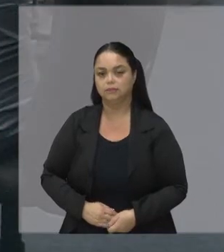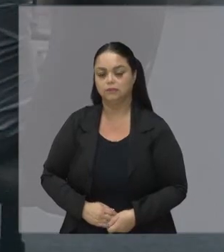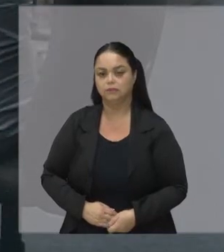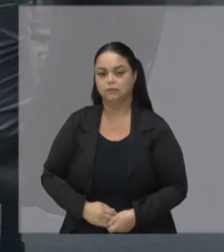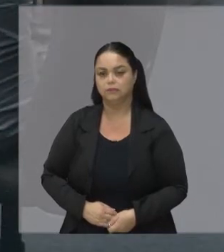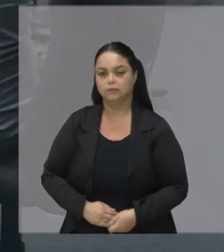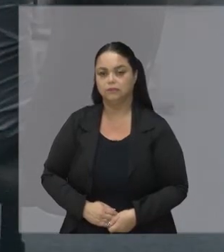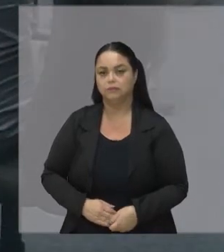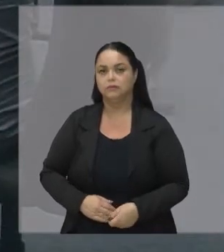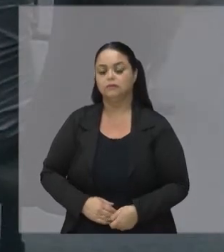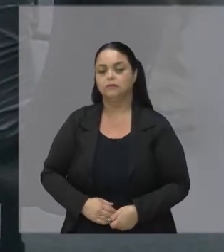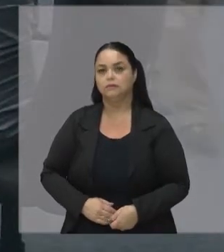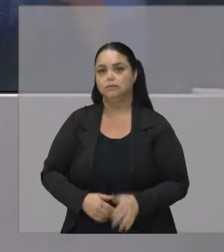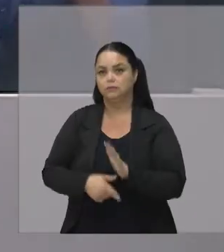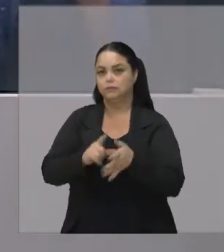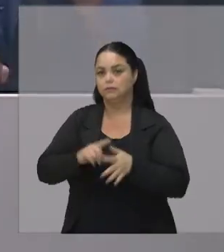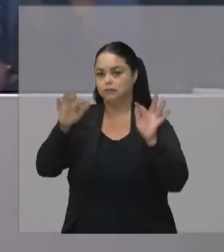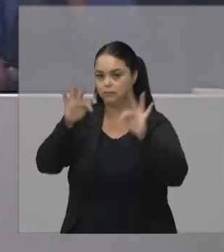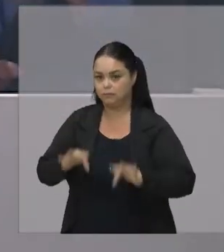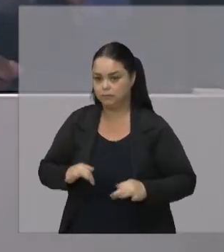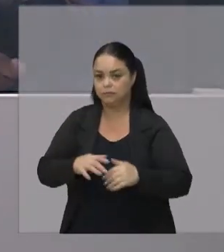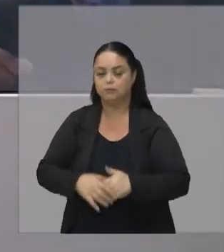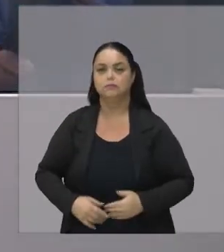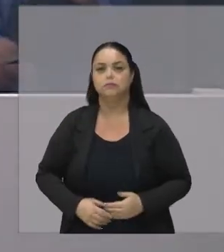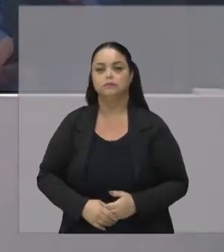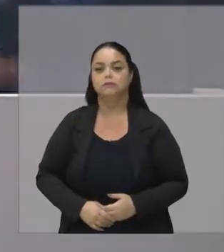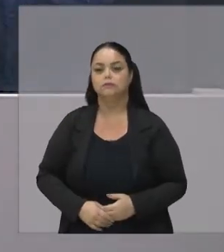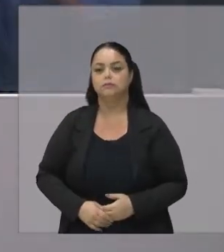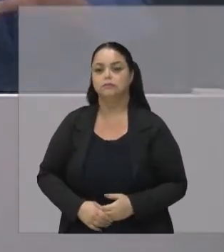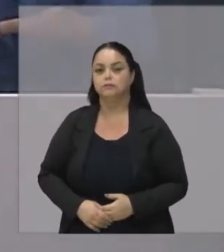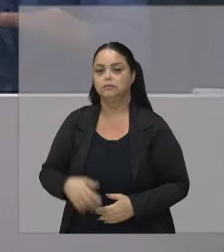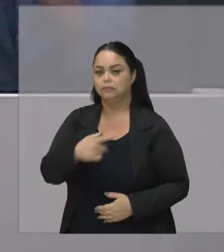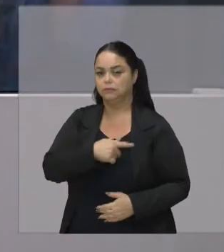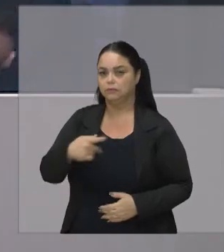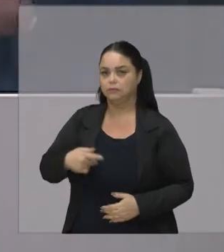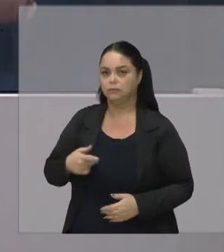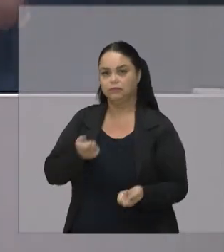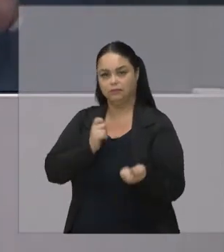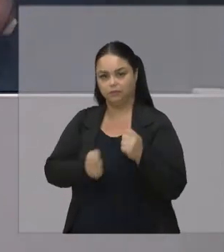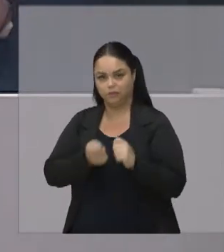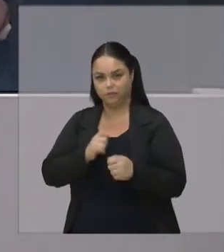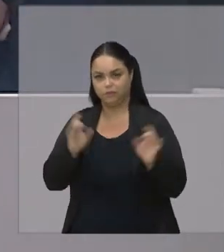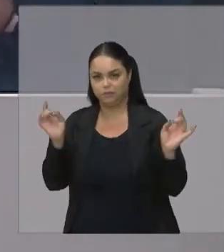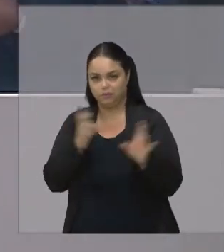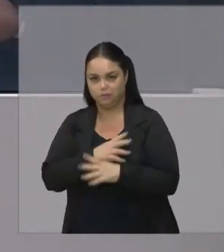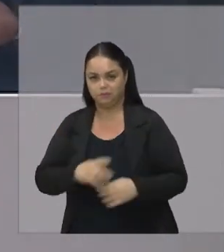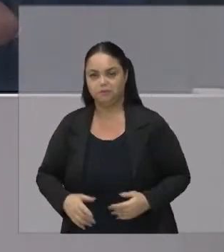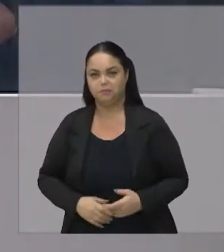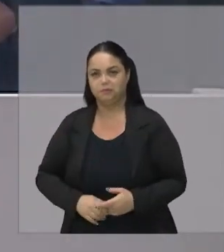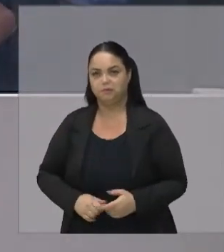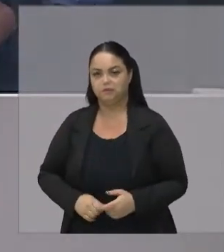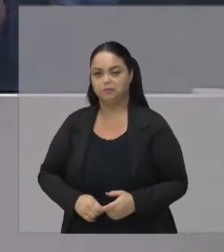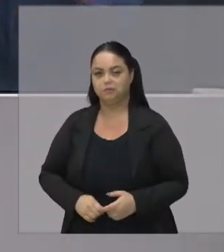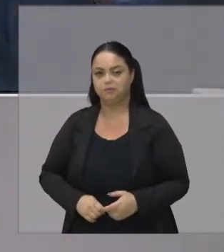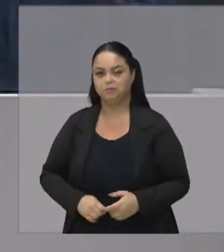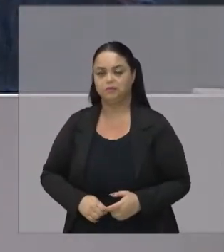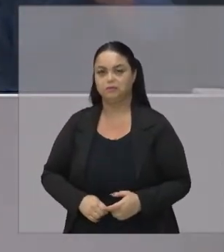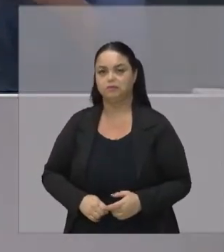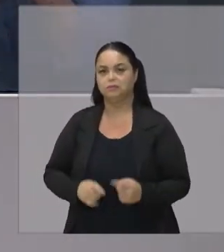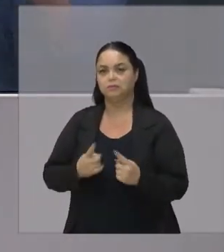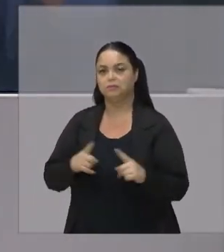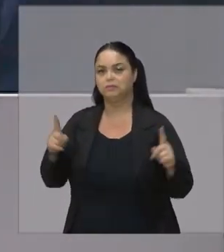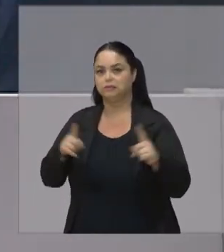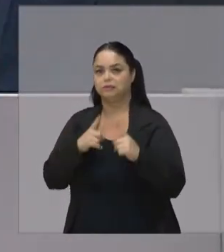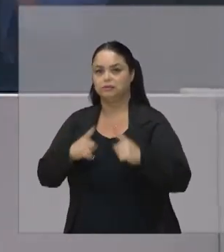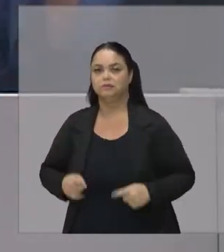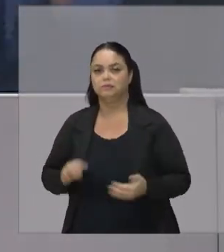Antes Também De encerrarmos Pastor A nossa banda Está pronta Para Tocar uma Uma